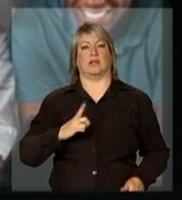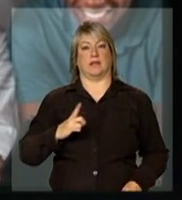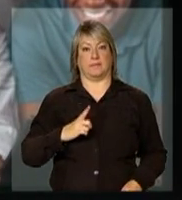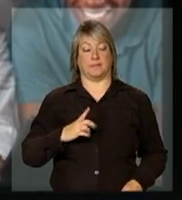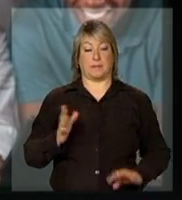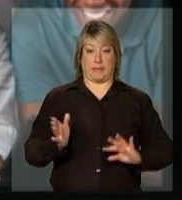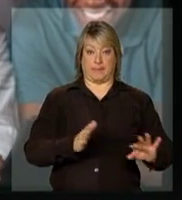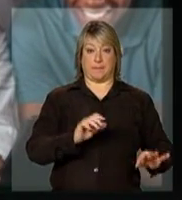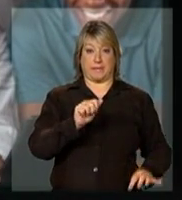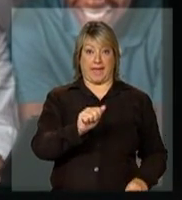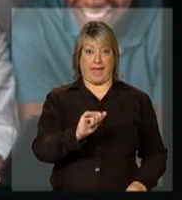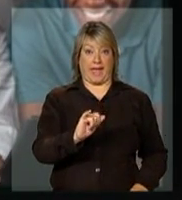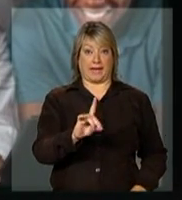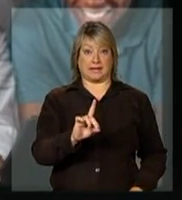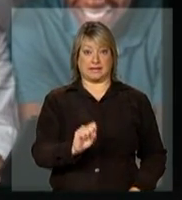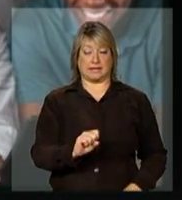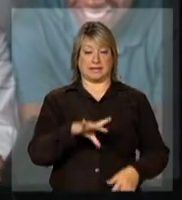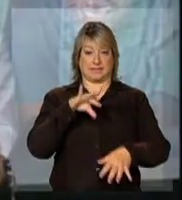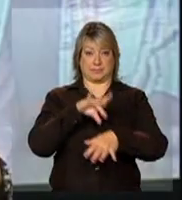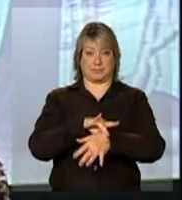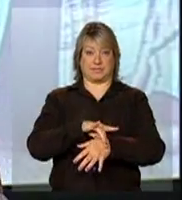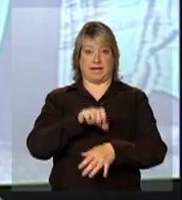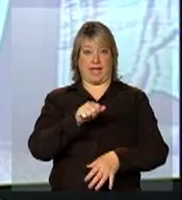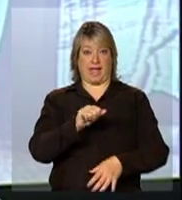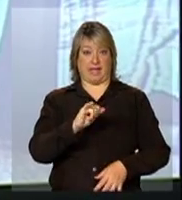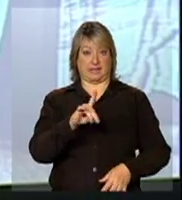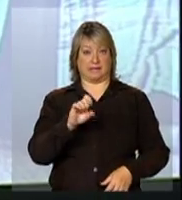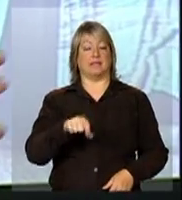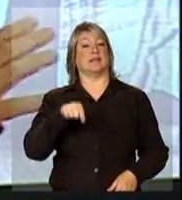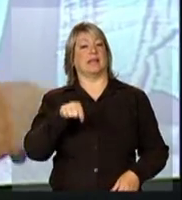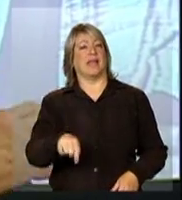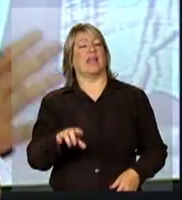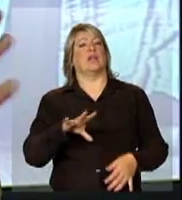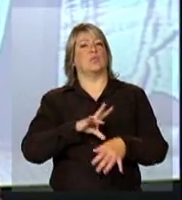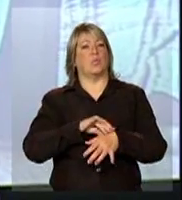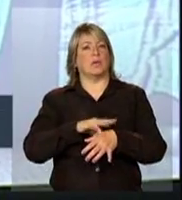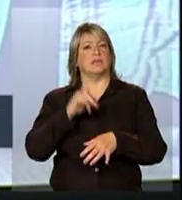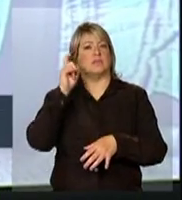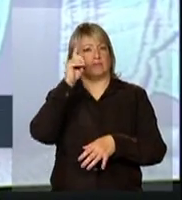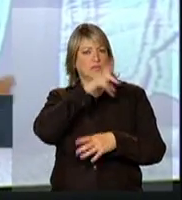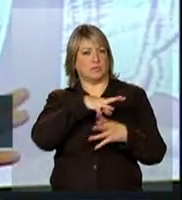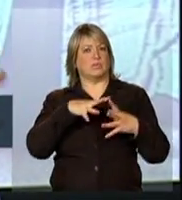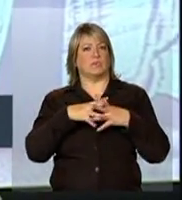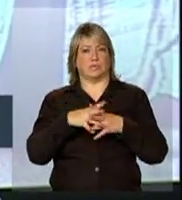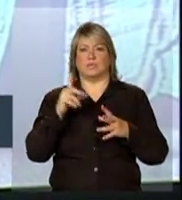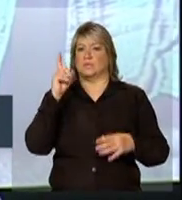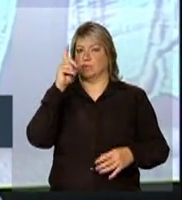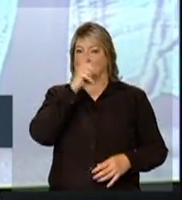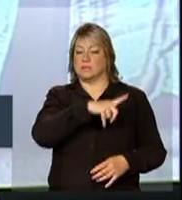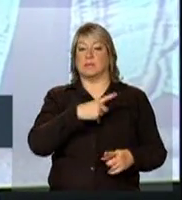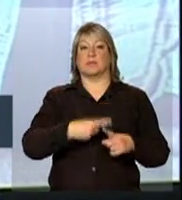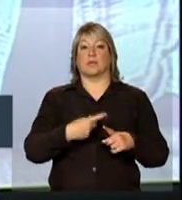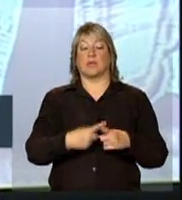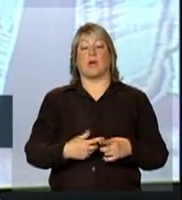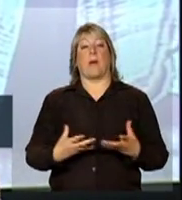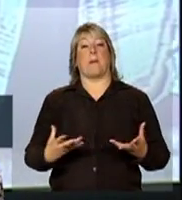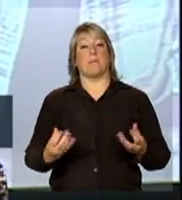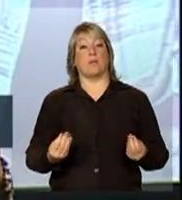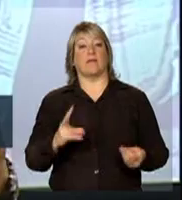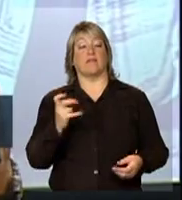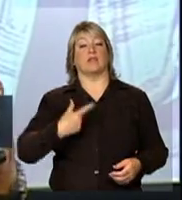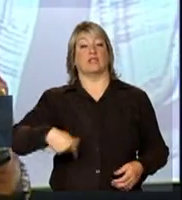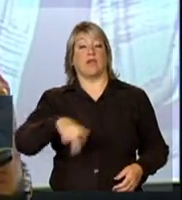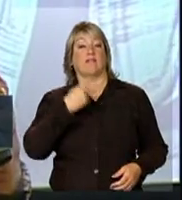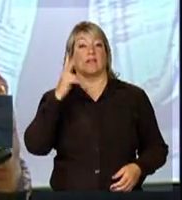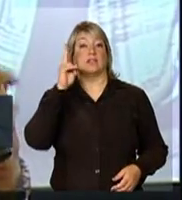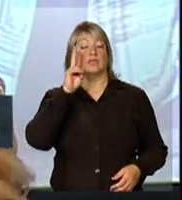atenção, AIDS é uma doença complexa para a gente fazer análise, porque vocês veem que o tempo todo nós estamos falando de duas situações. uma